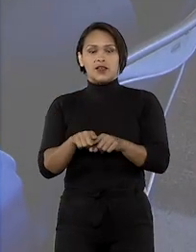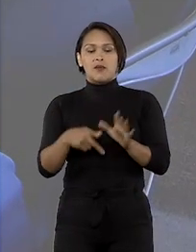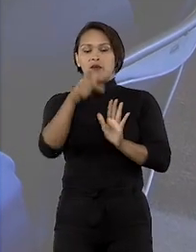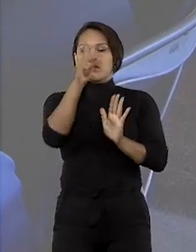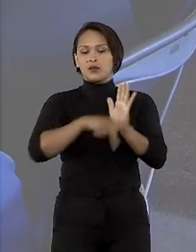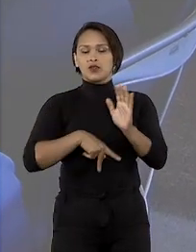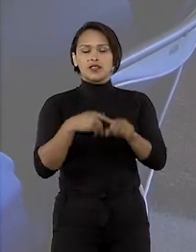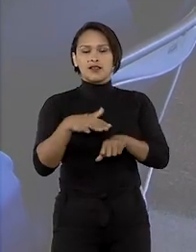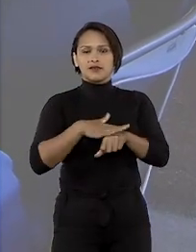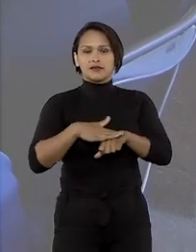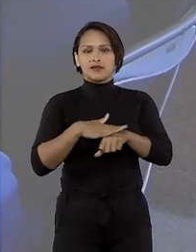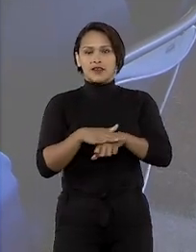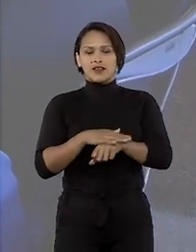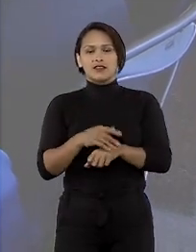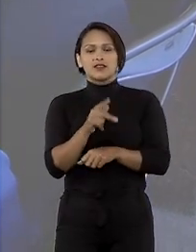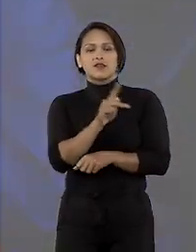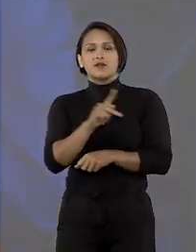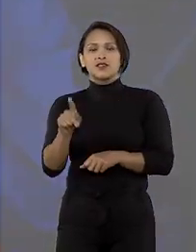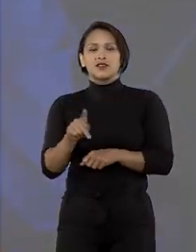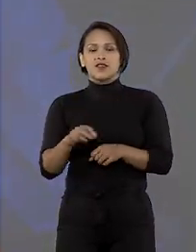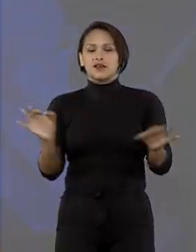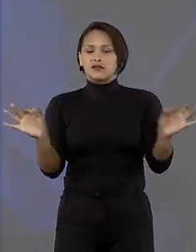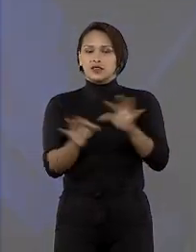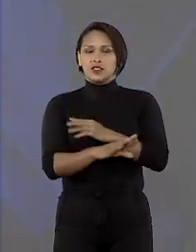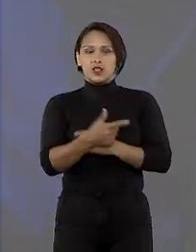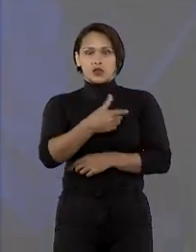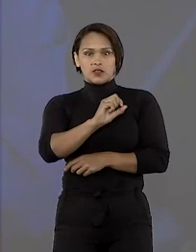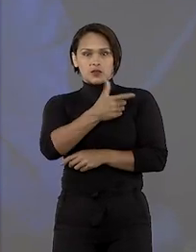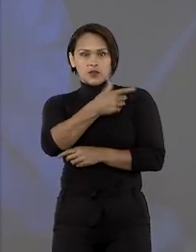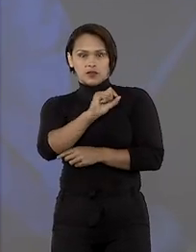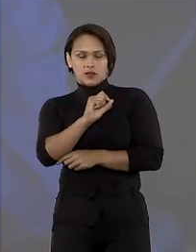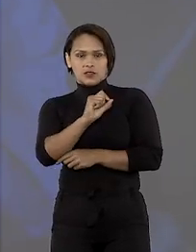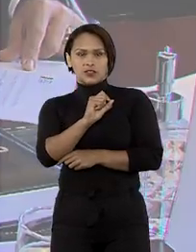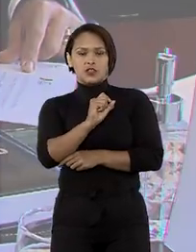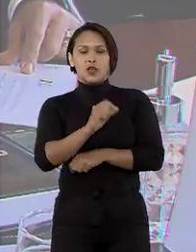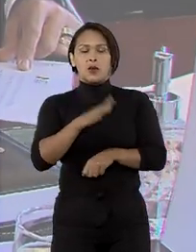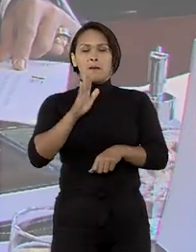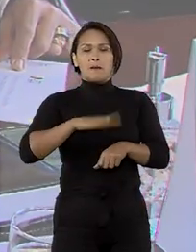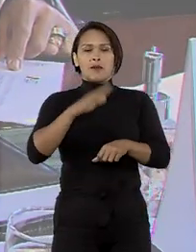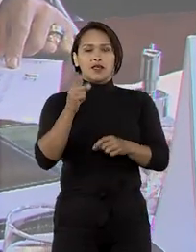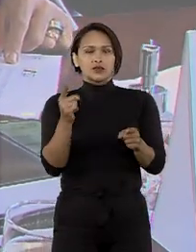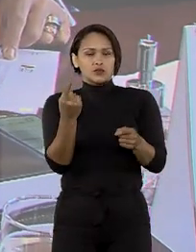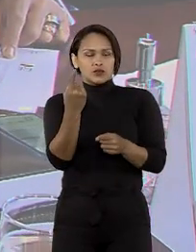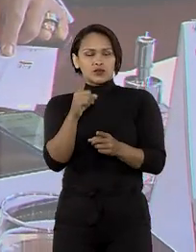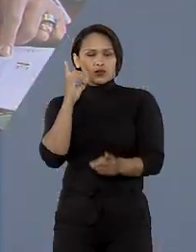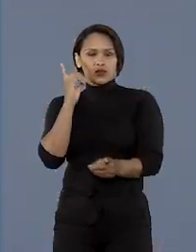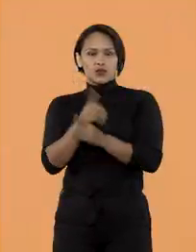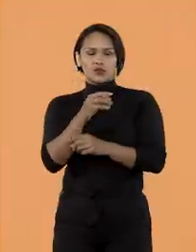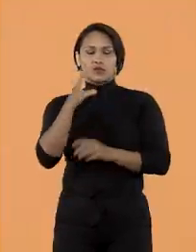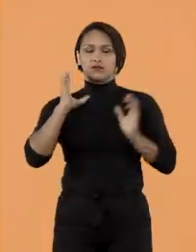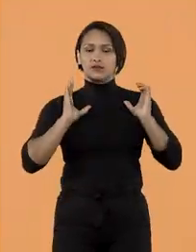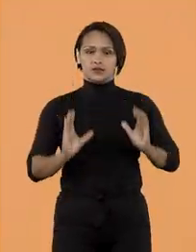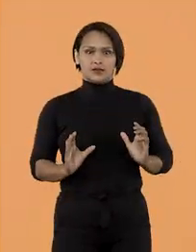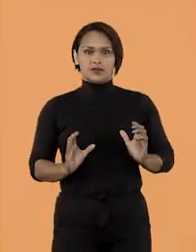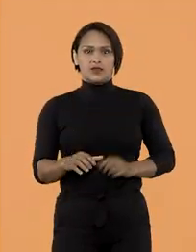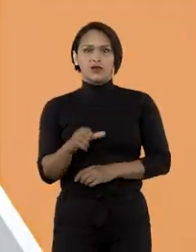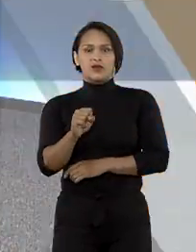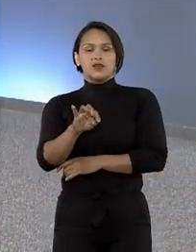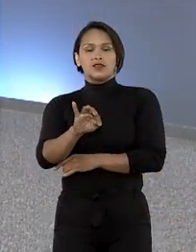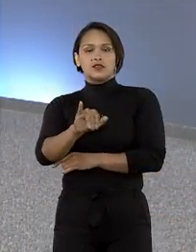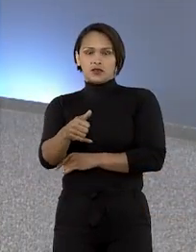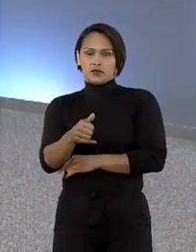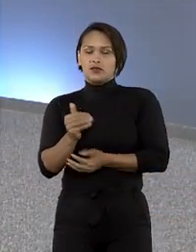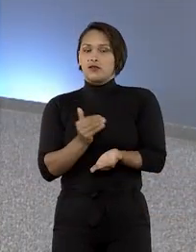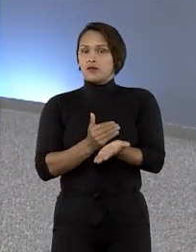projeto Fale com o Presidente encerrou as atividades de 2020 com mais um encontro com cidadãos. O